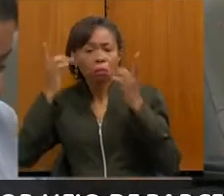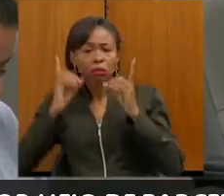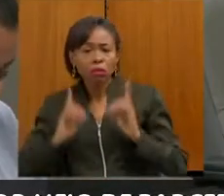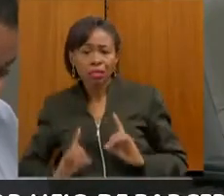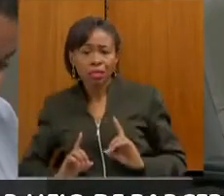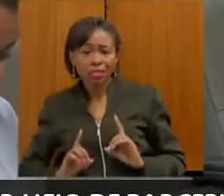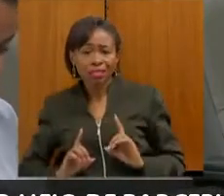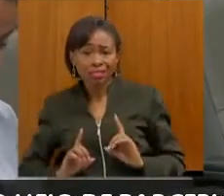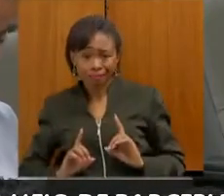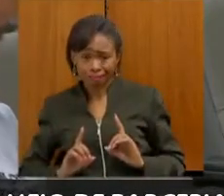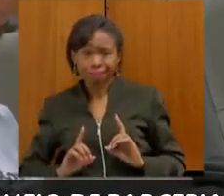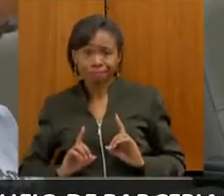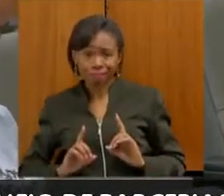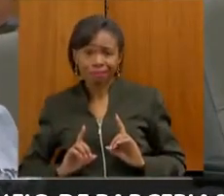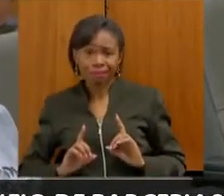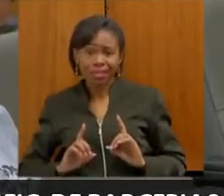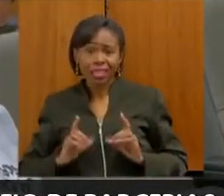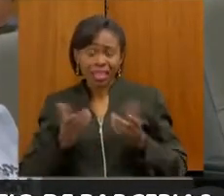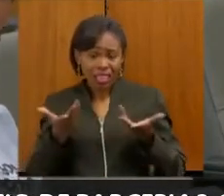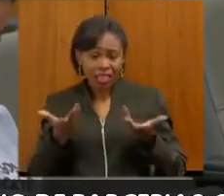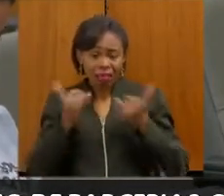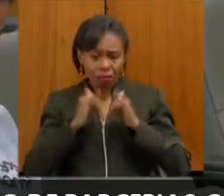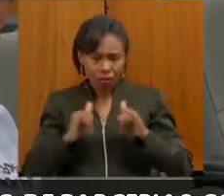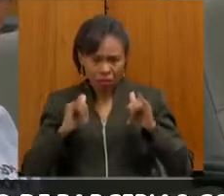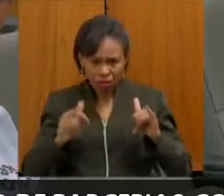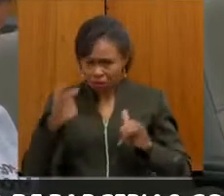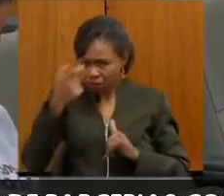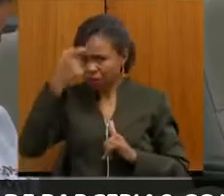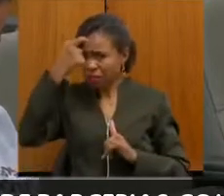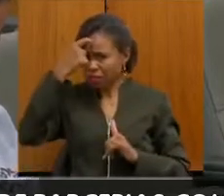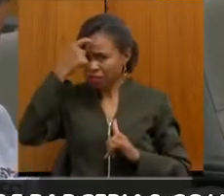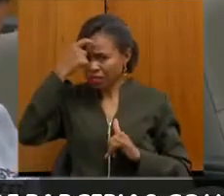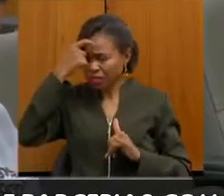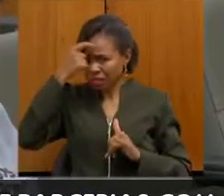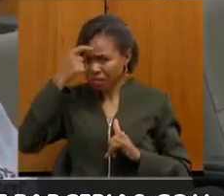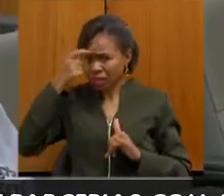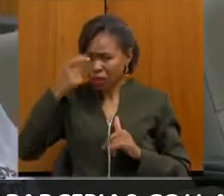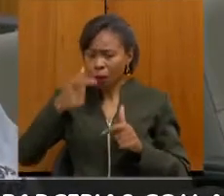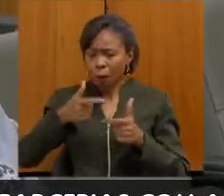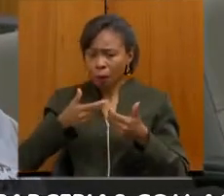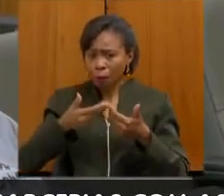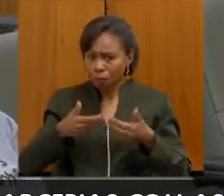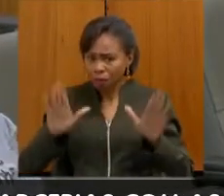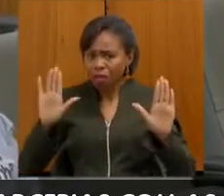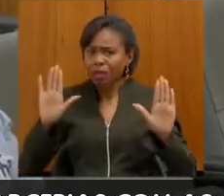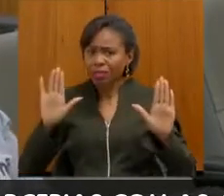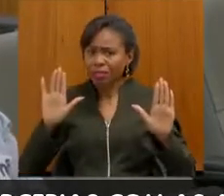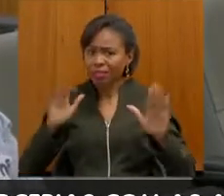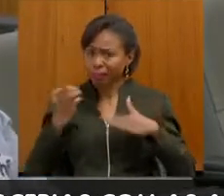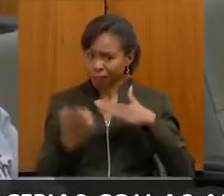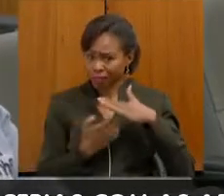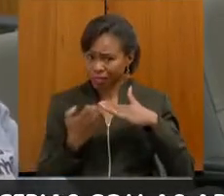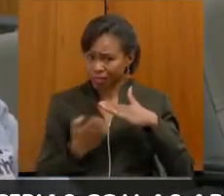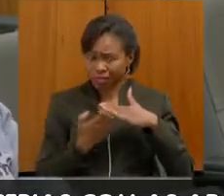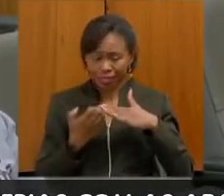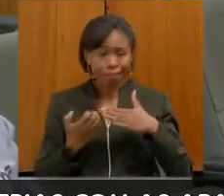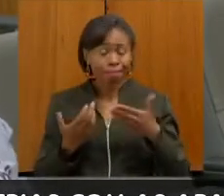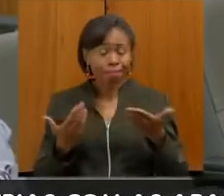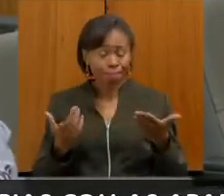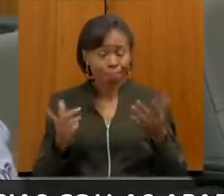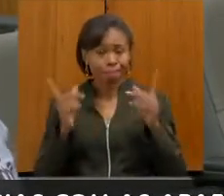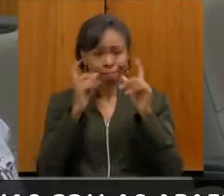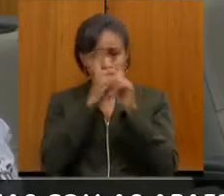fazer uma conscientização mais ampla do empresariado. Então,